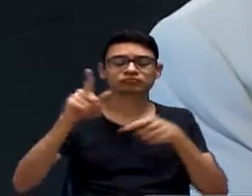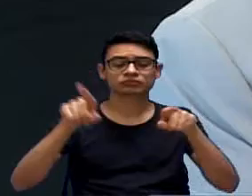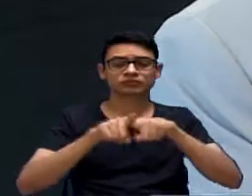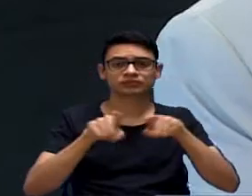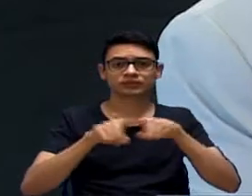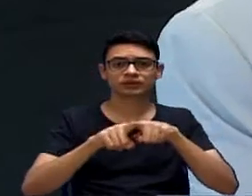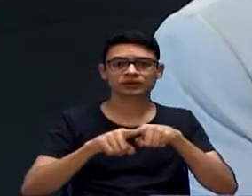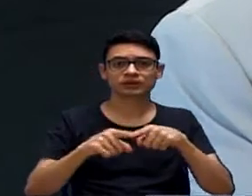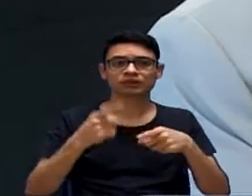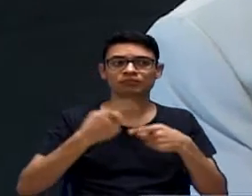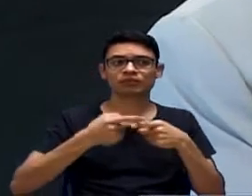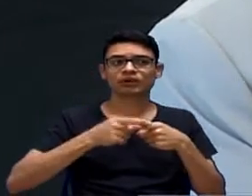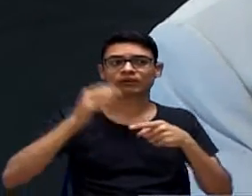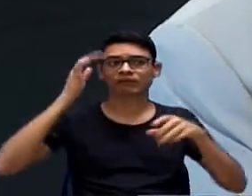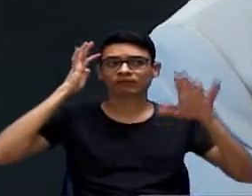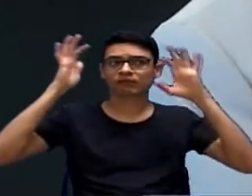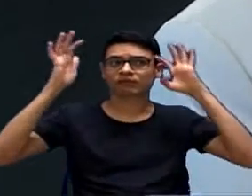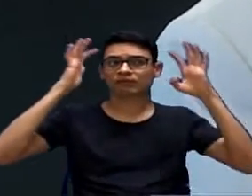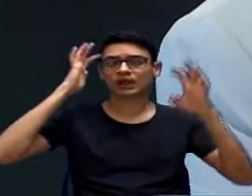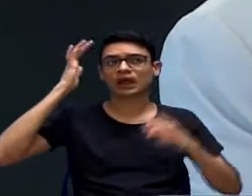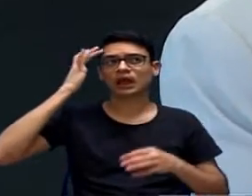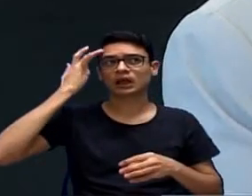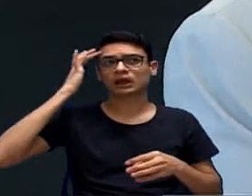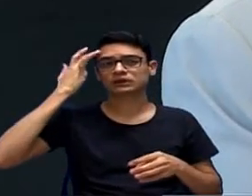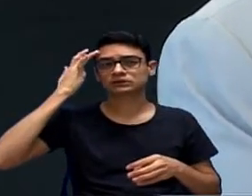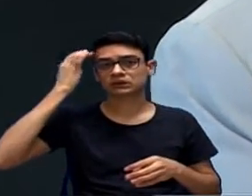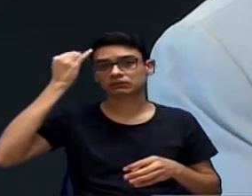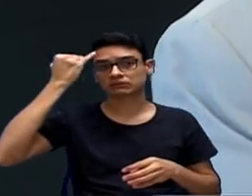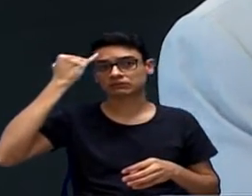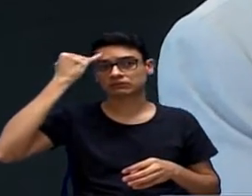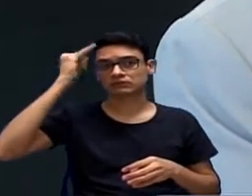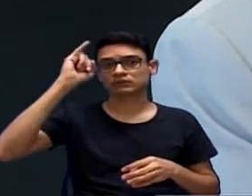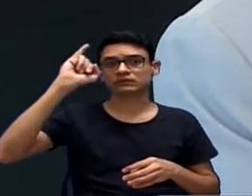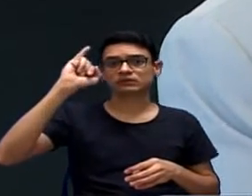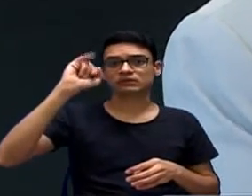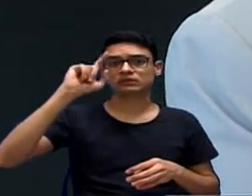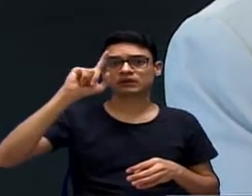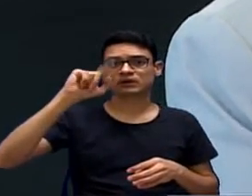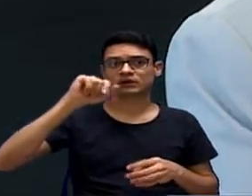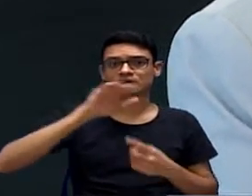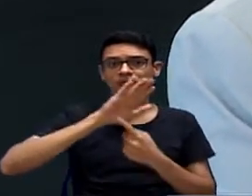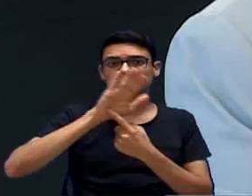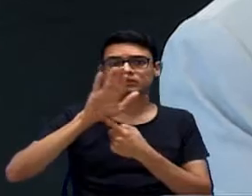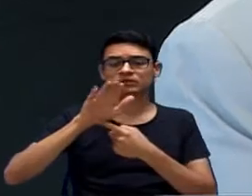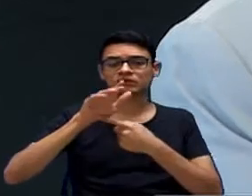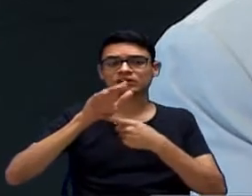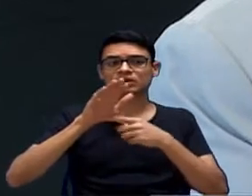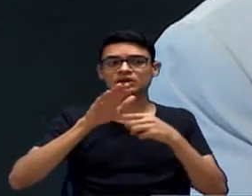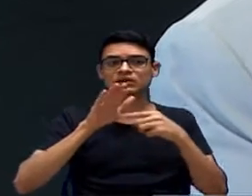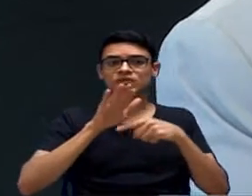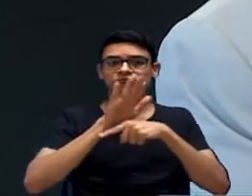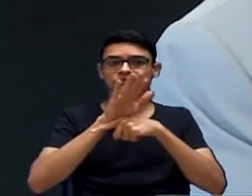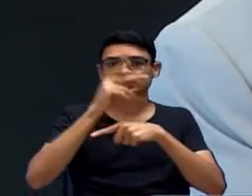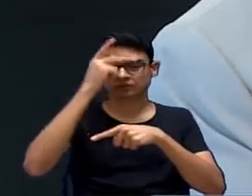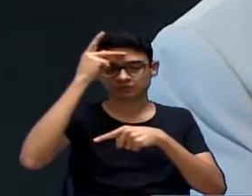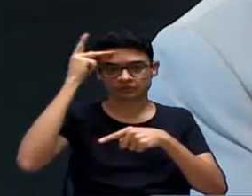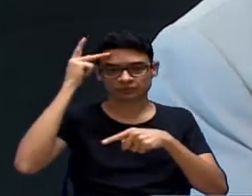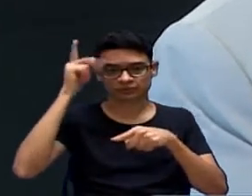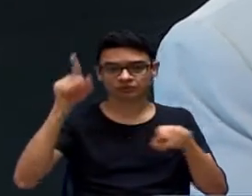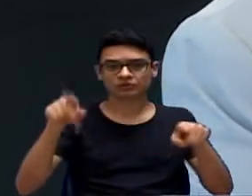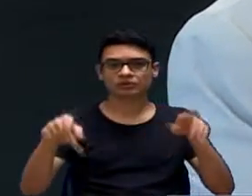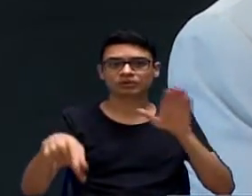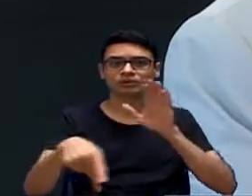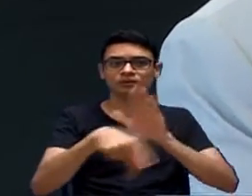uma ideia, não, uma defesa que ele fez aqui do grupo da imprensa. Como defendemos